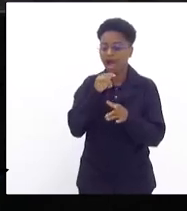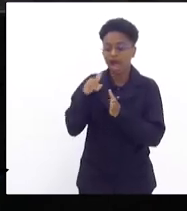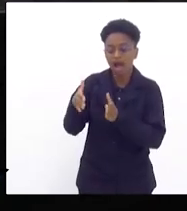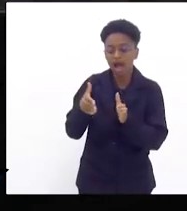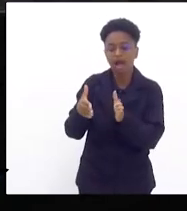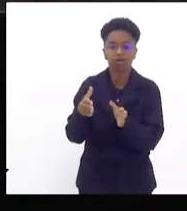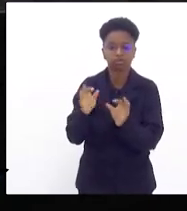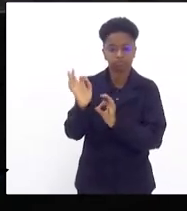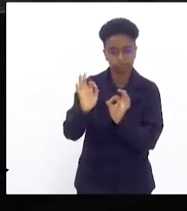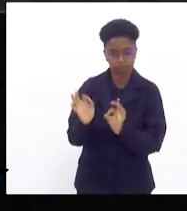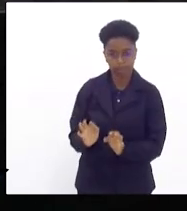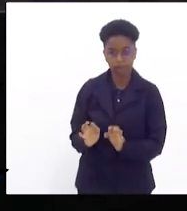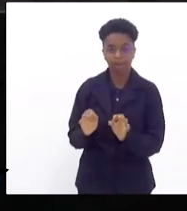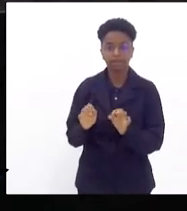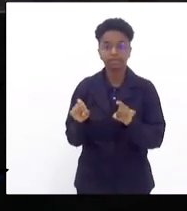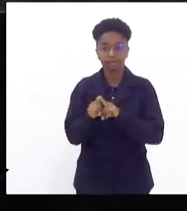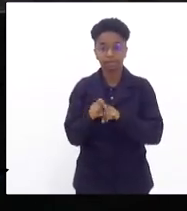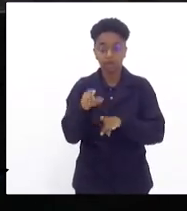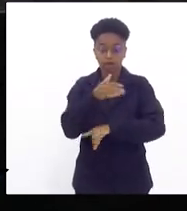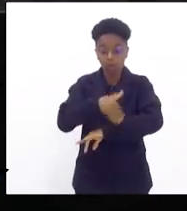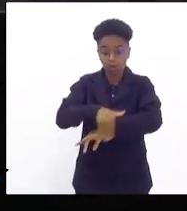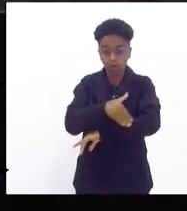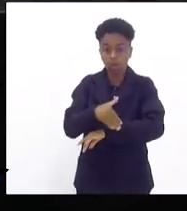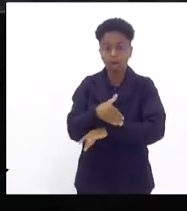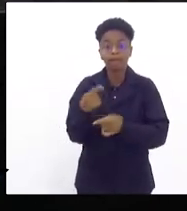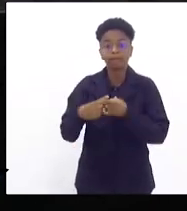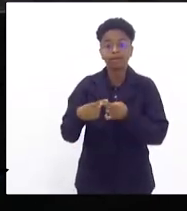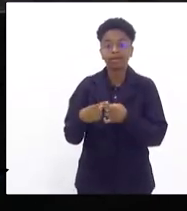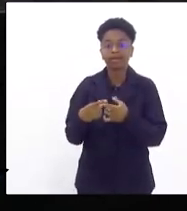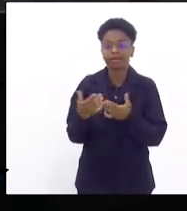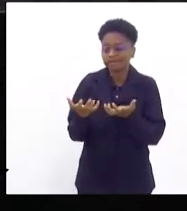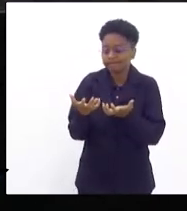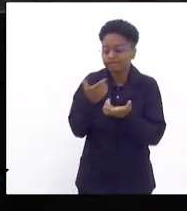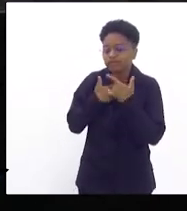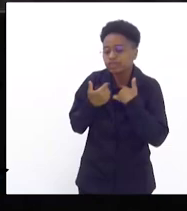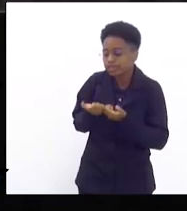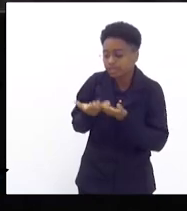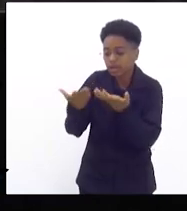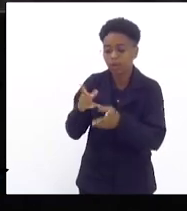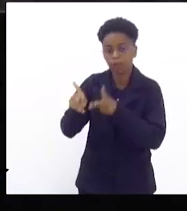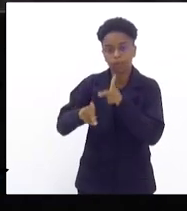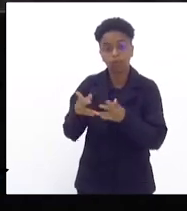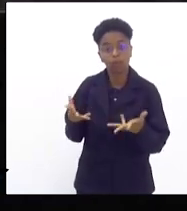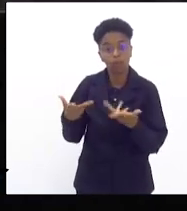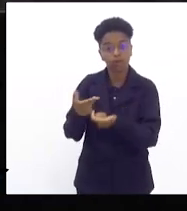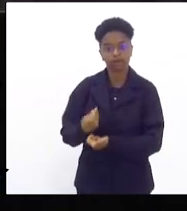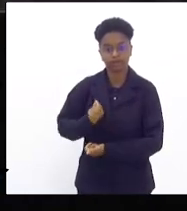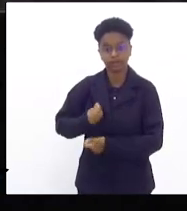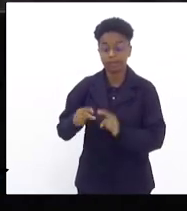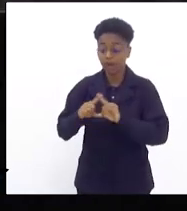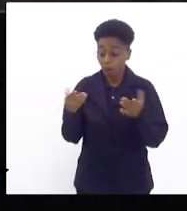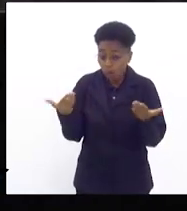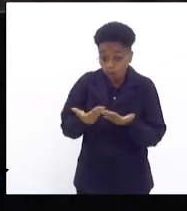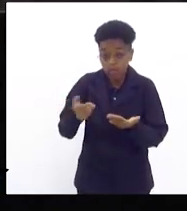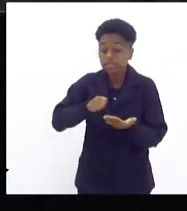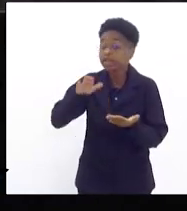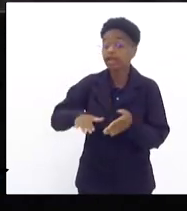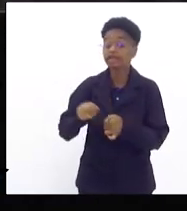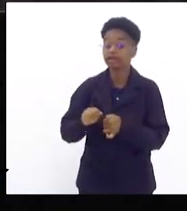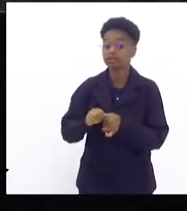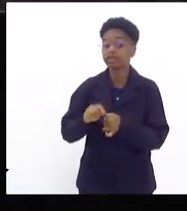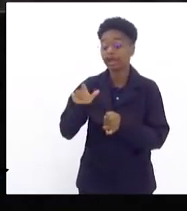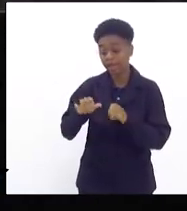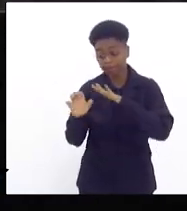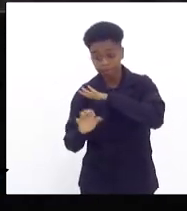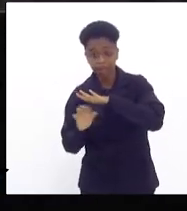asfalto porque ela quer dar qualidade de vida para aquela população só que hoje quem teria que executar esse serviço são